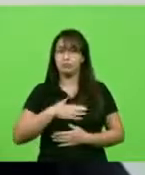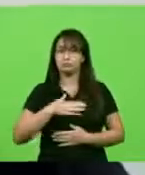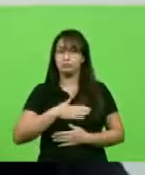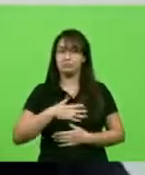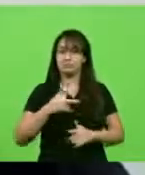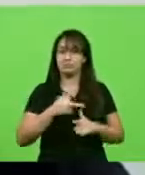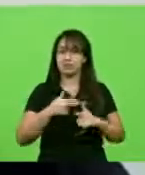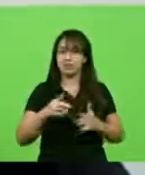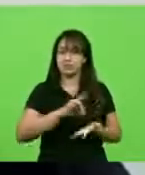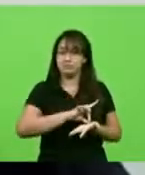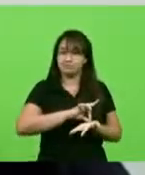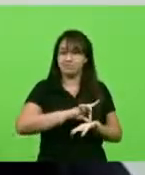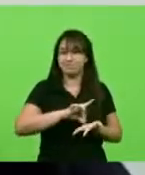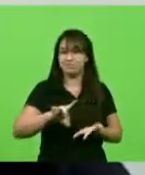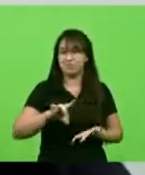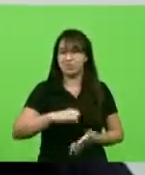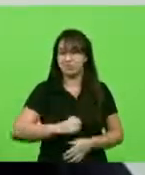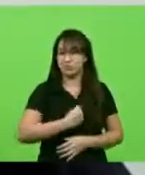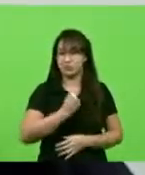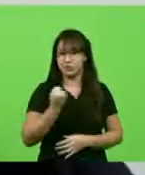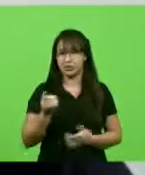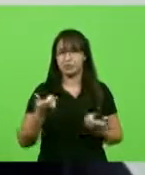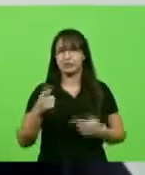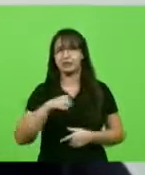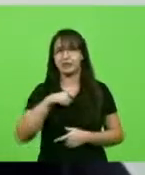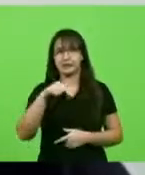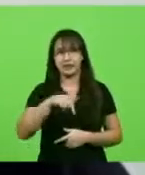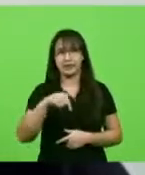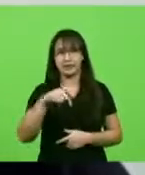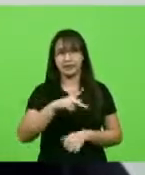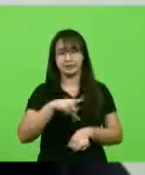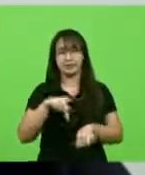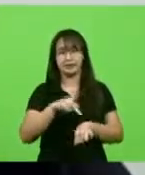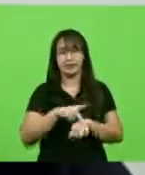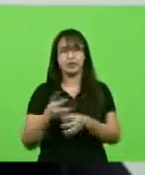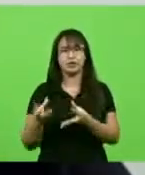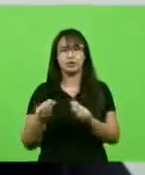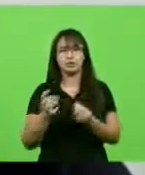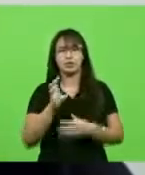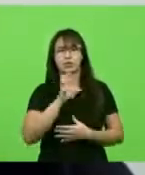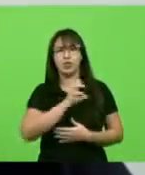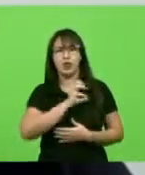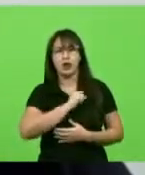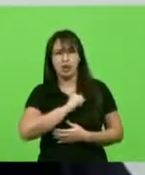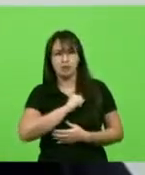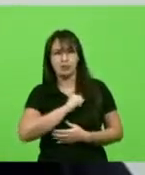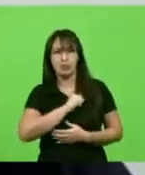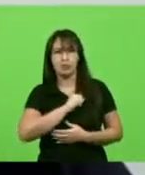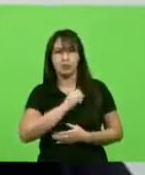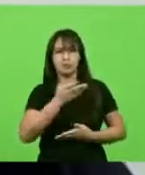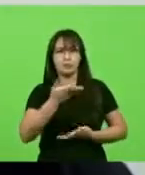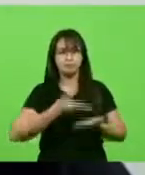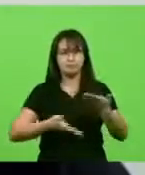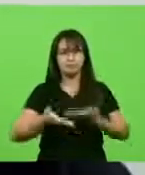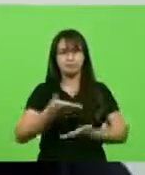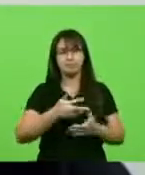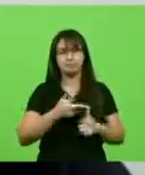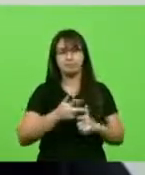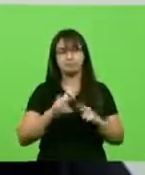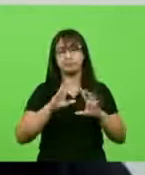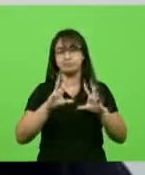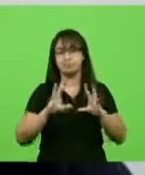se instalou infelizmente em nosso país. Com muita solidariedade no coração e mente para vencer todos os